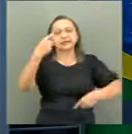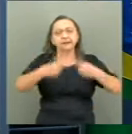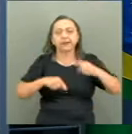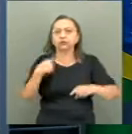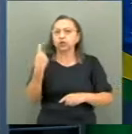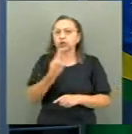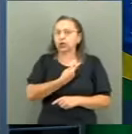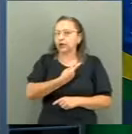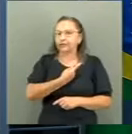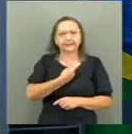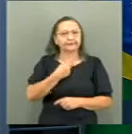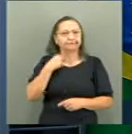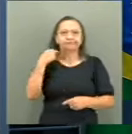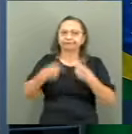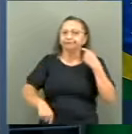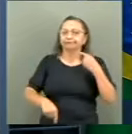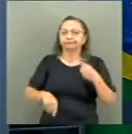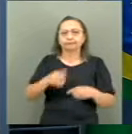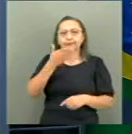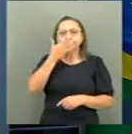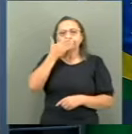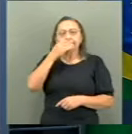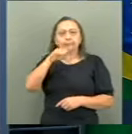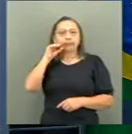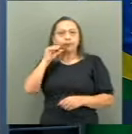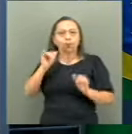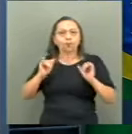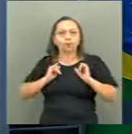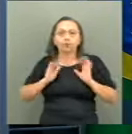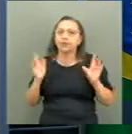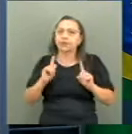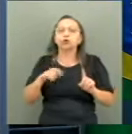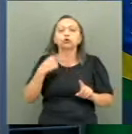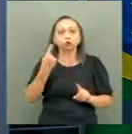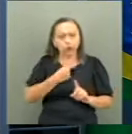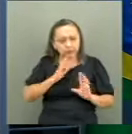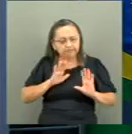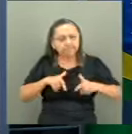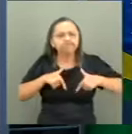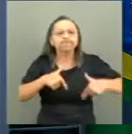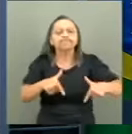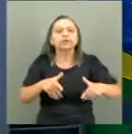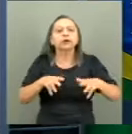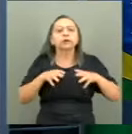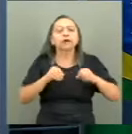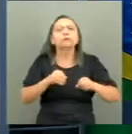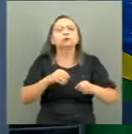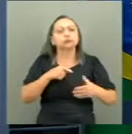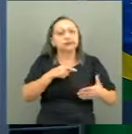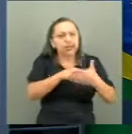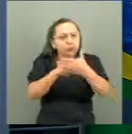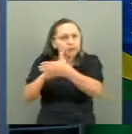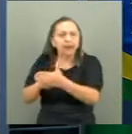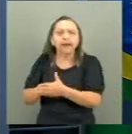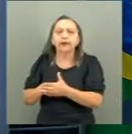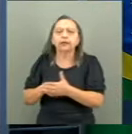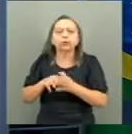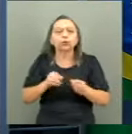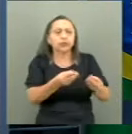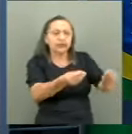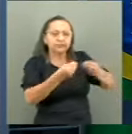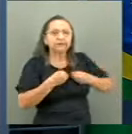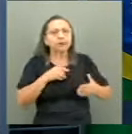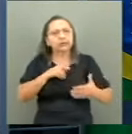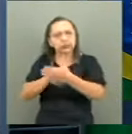vamos ser cúmplices, nós não vamos nos omitir, nós faremos todas as denúncias que lá chegarem, comprovadas